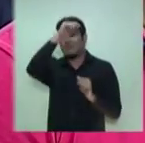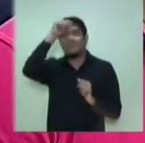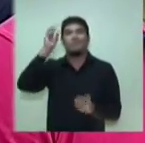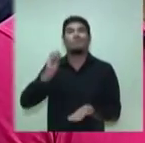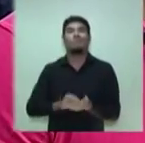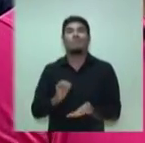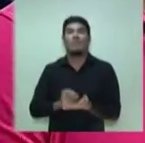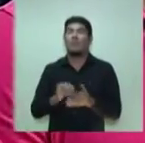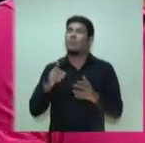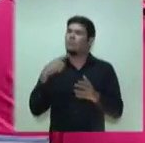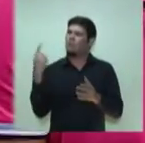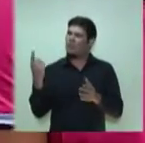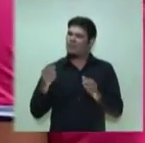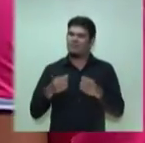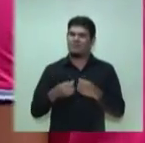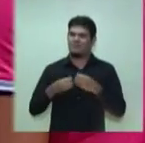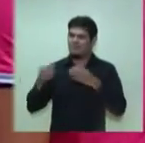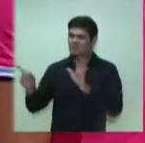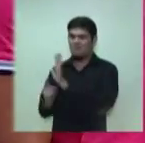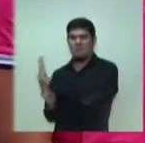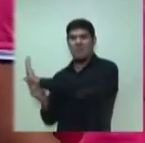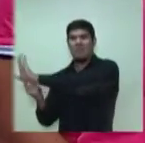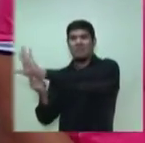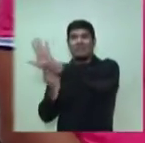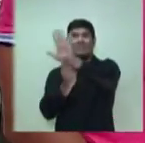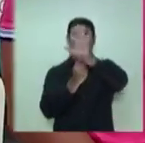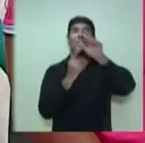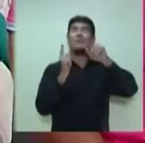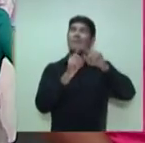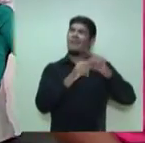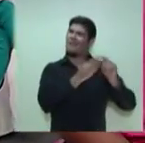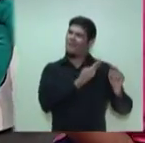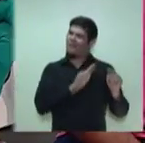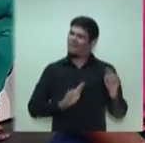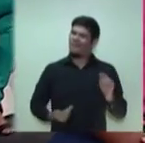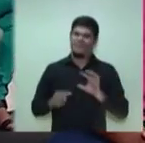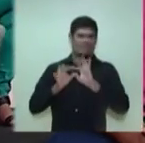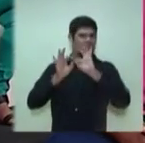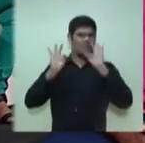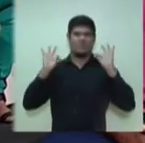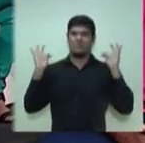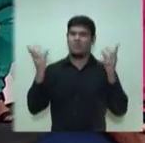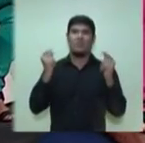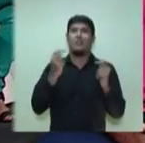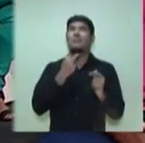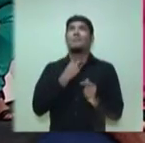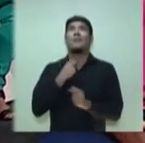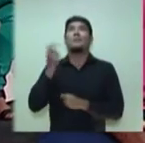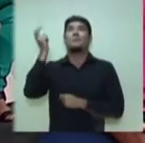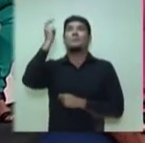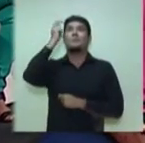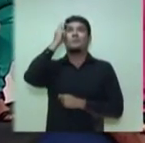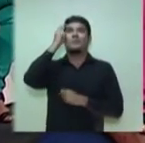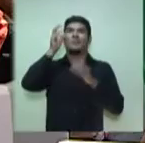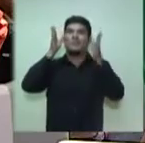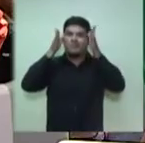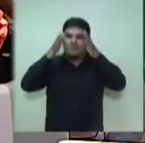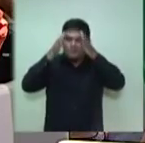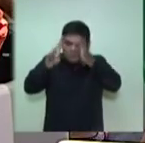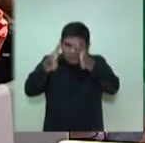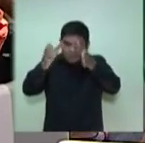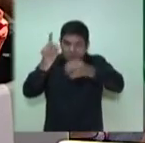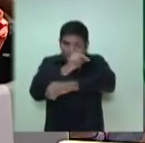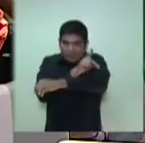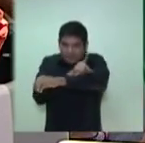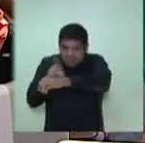abrir essas cortinas porque nós vamos governar para todos. Nós não podemos ter uma política cultural que só olha para o centro, que só olha para a Ponta Negra.